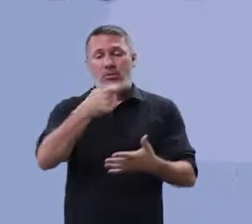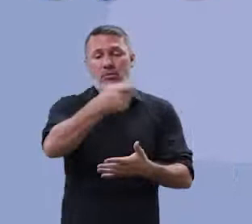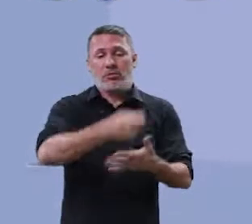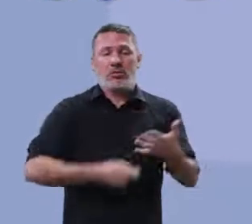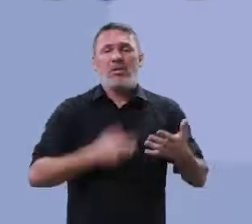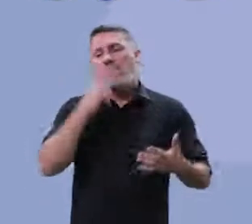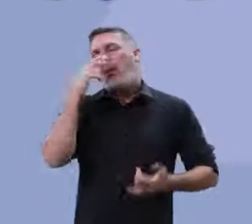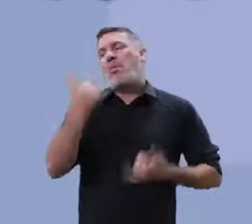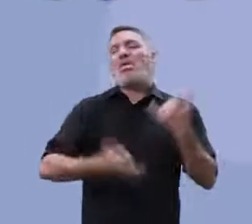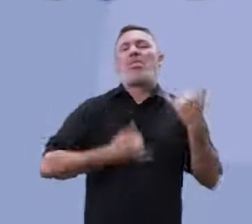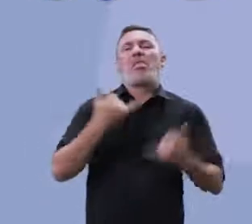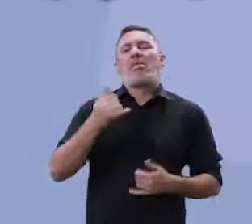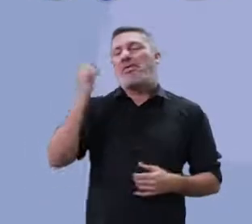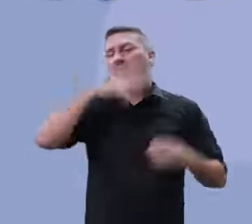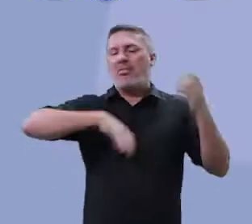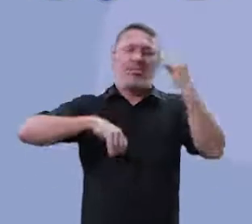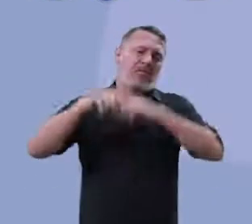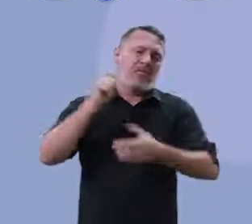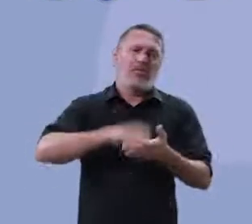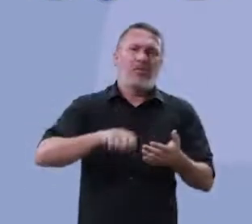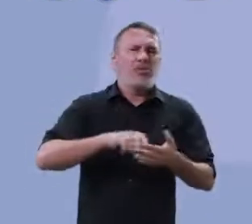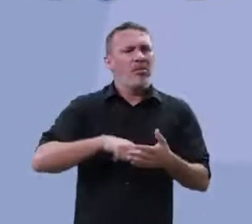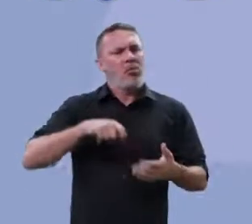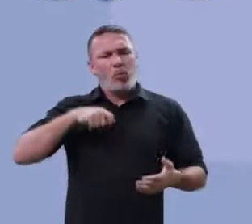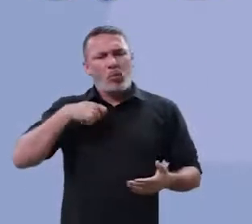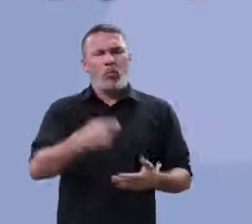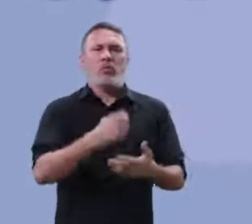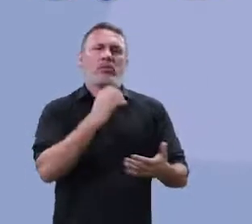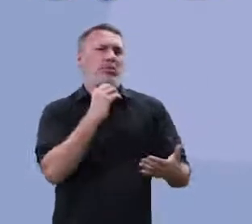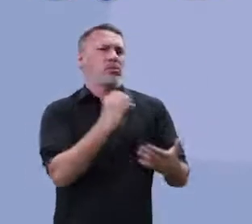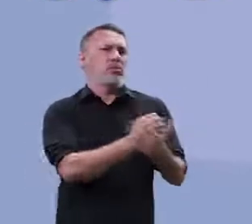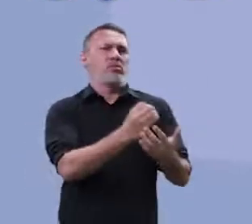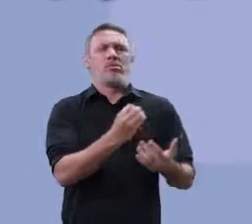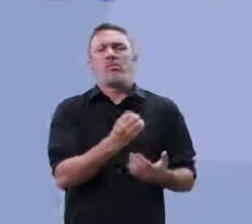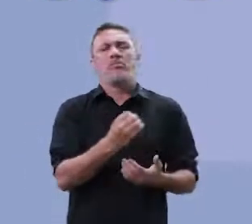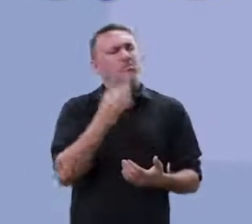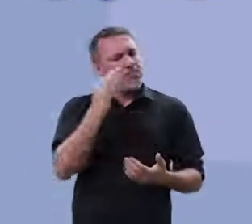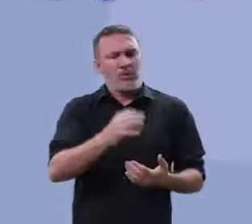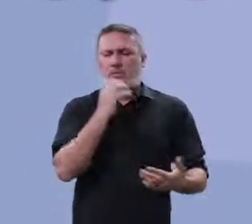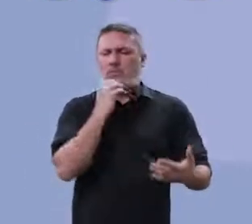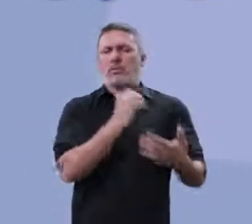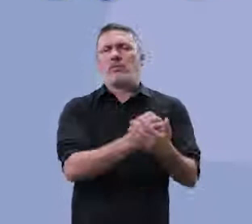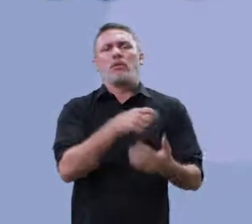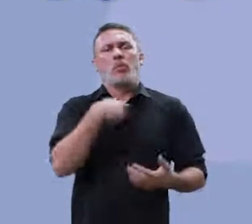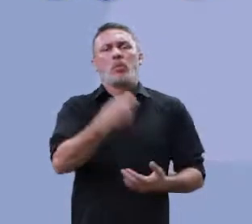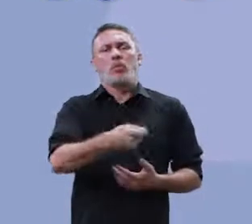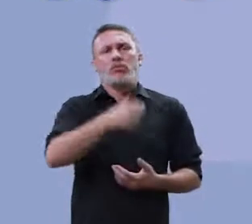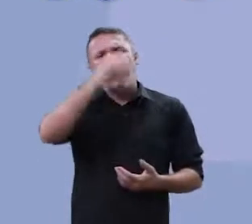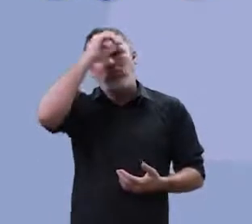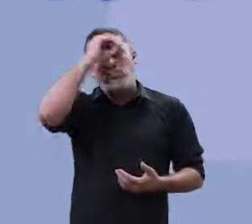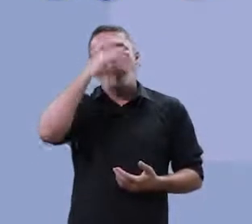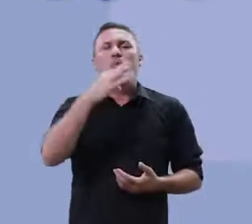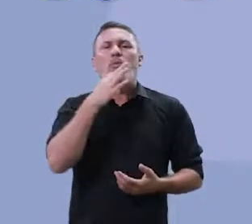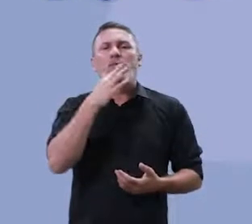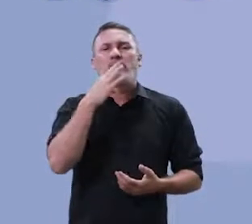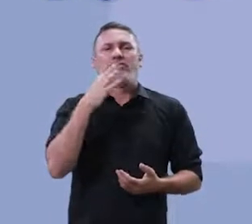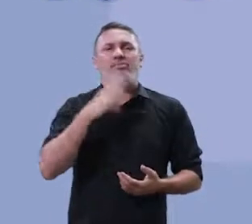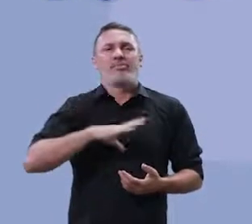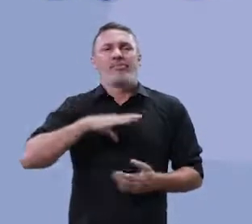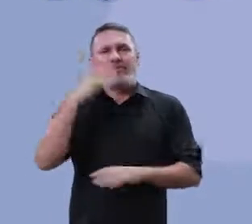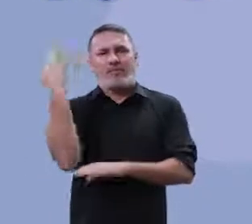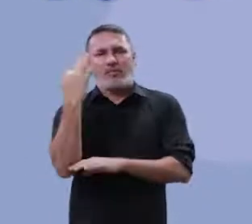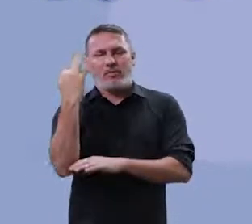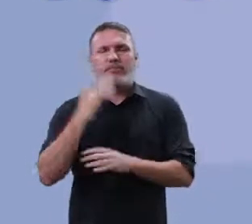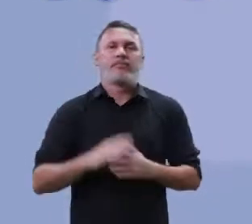a redação por brincadeira, faz de qualquer jeito. Ele vai demonstrar desconhecimento. Ele vai tomar 0 nessa modalidade. Então, vamos